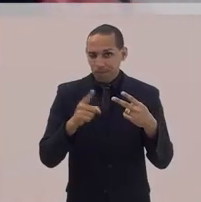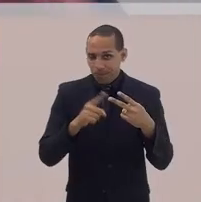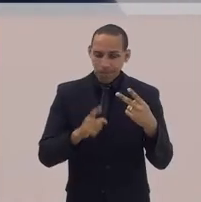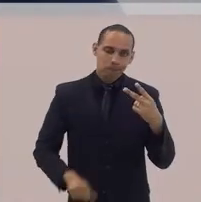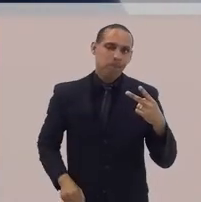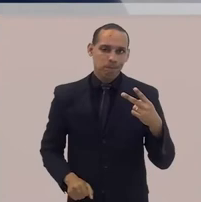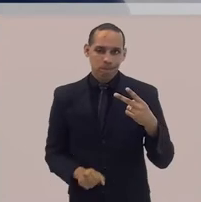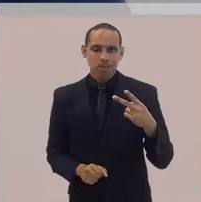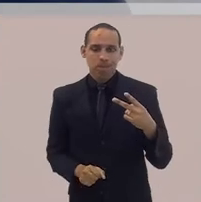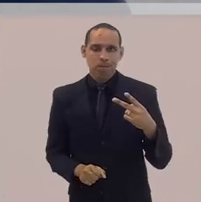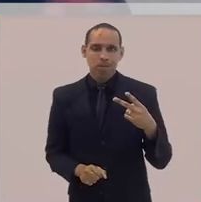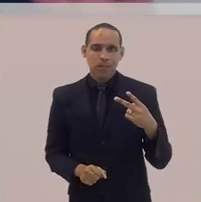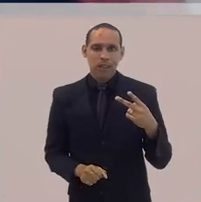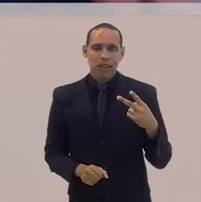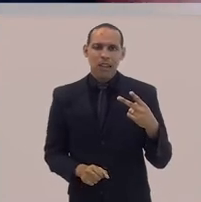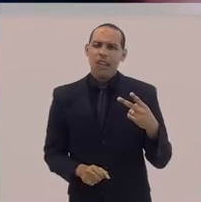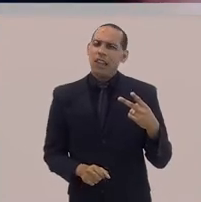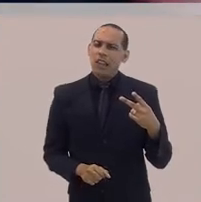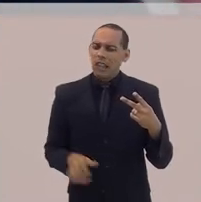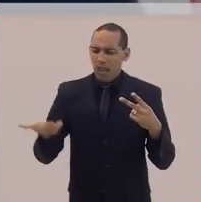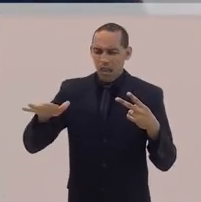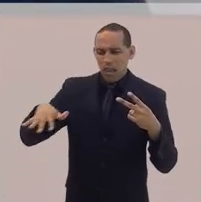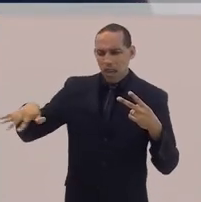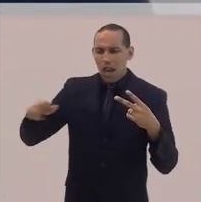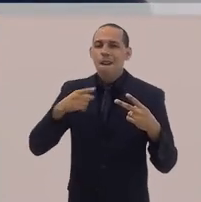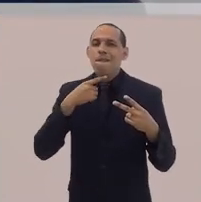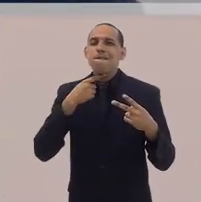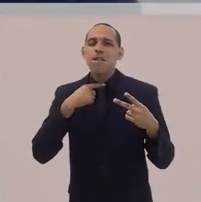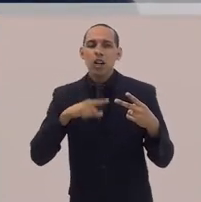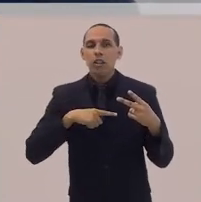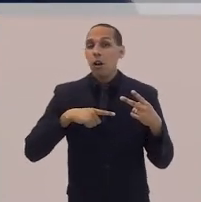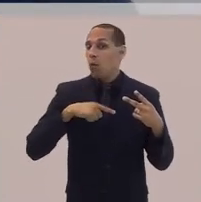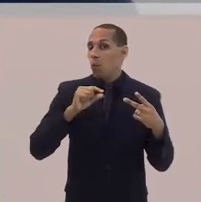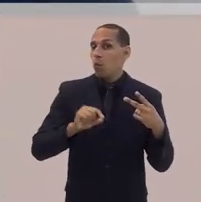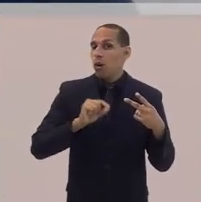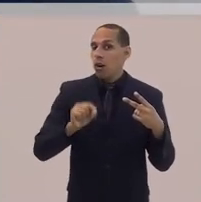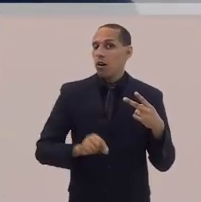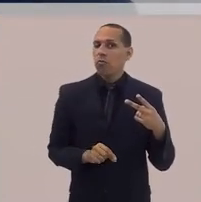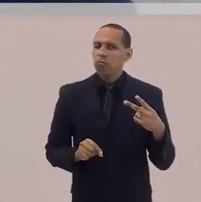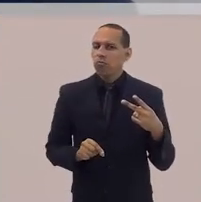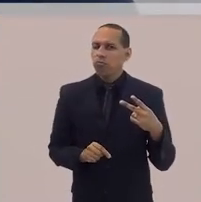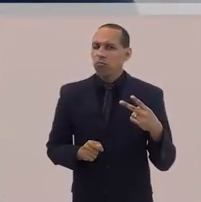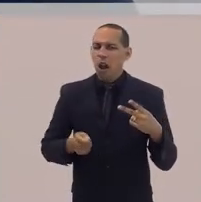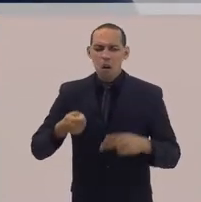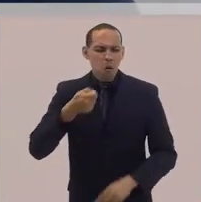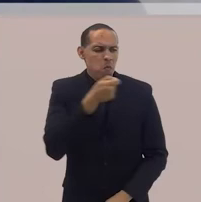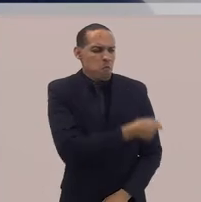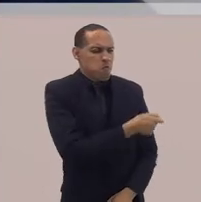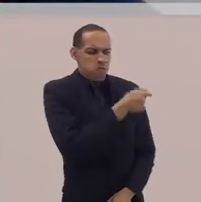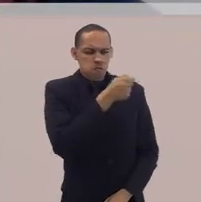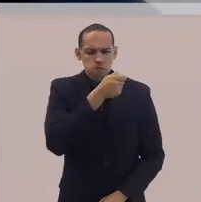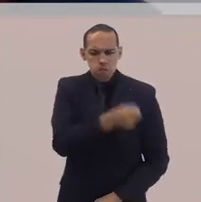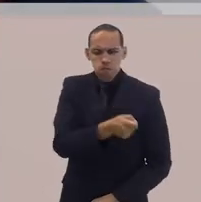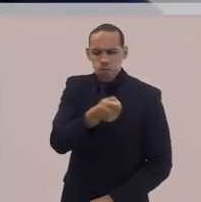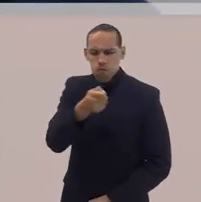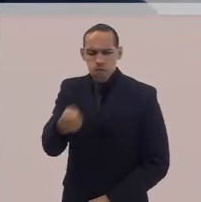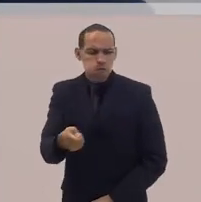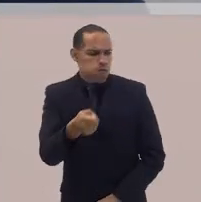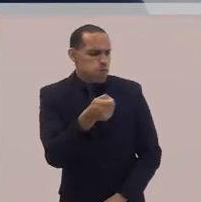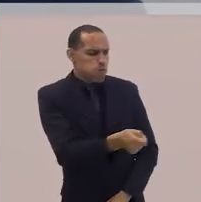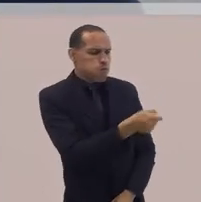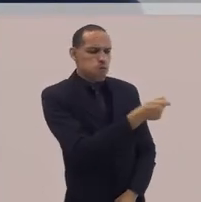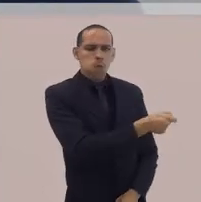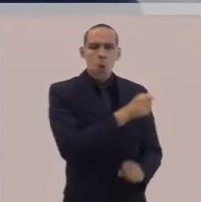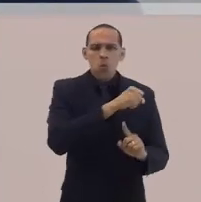Segundo aspecto, tem ali uma vontade de impor ao conjunto